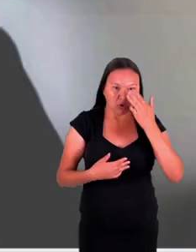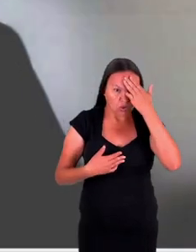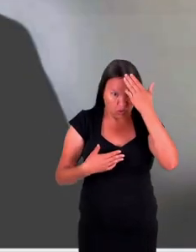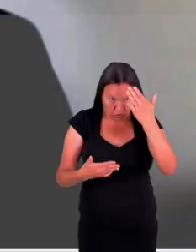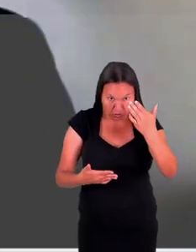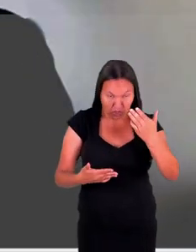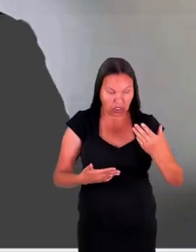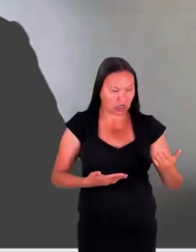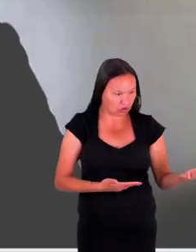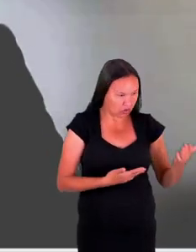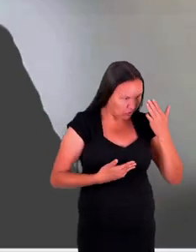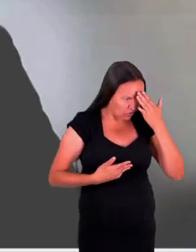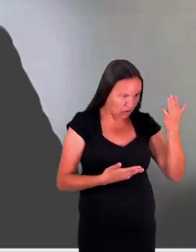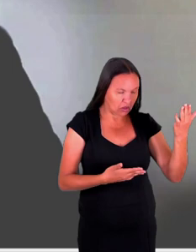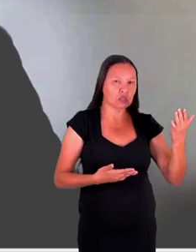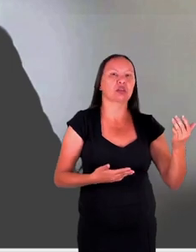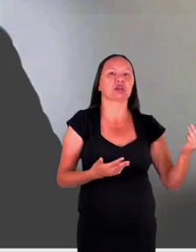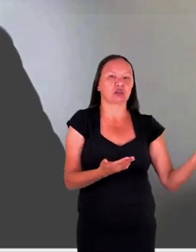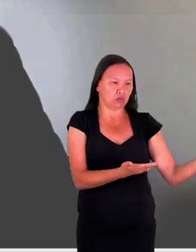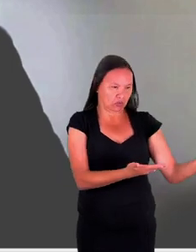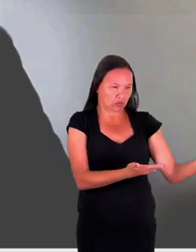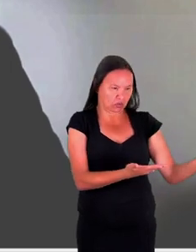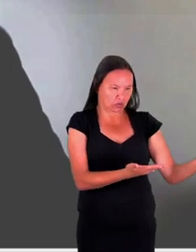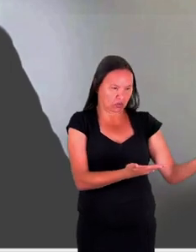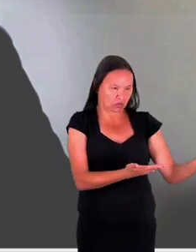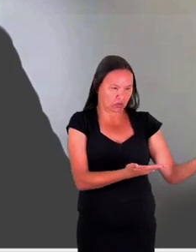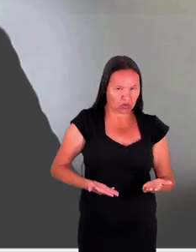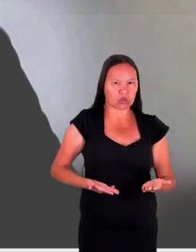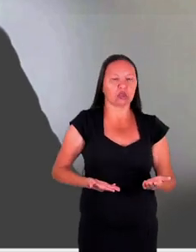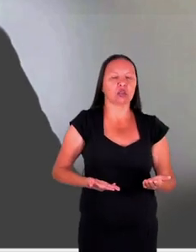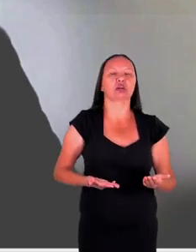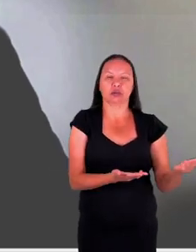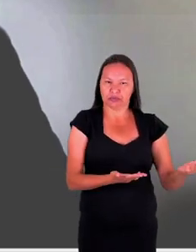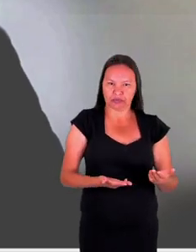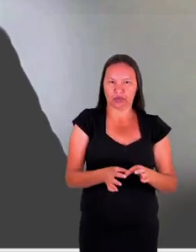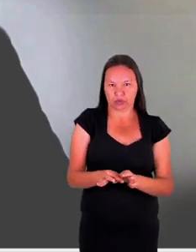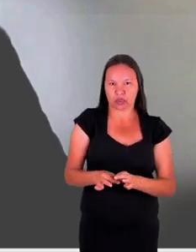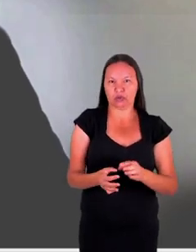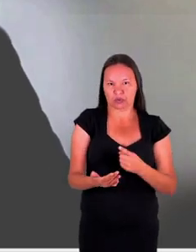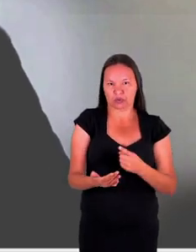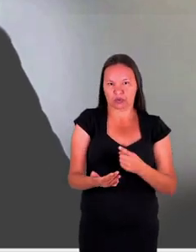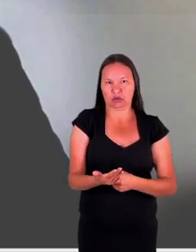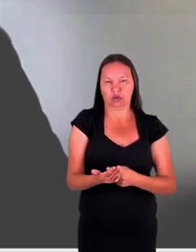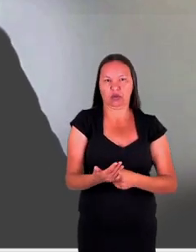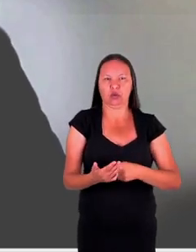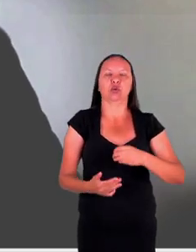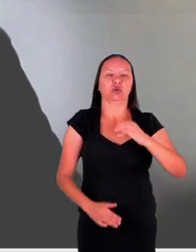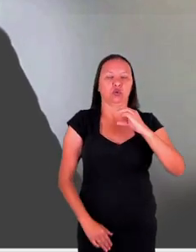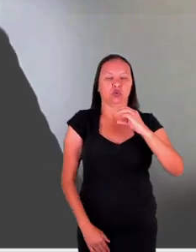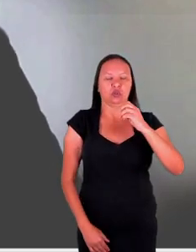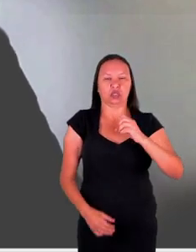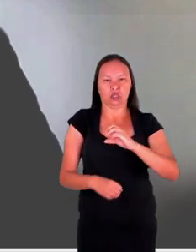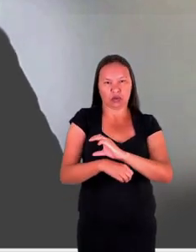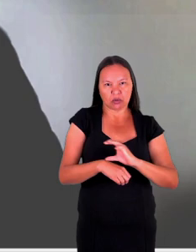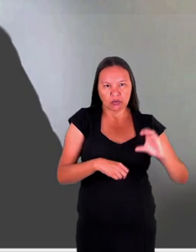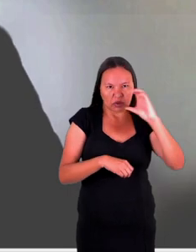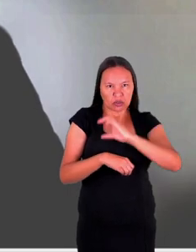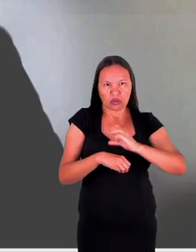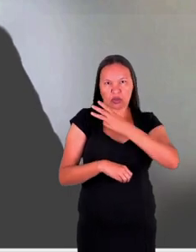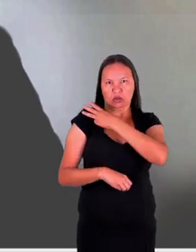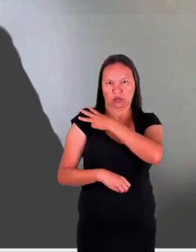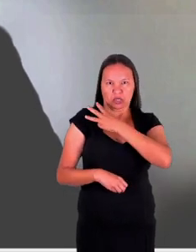Juliana, agradeço a todos o gentil convite. Fico muito feliz de participar em mais esse evento do Conselho Nacional do Ministério Público. Parabenizo